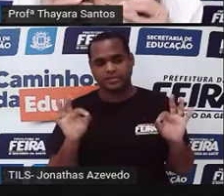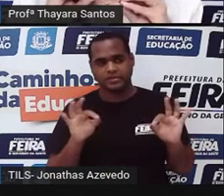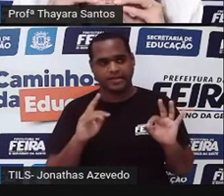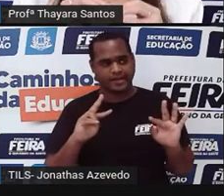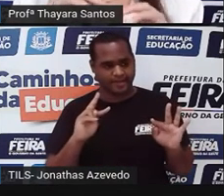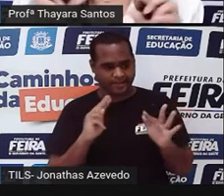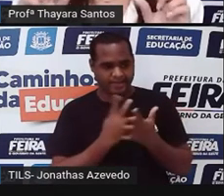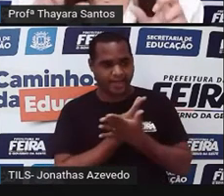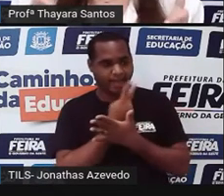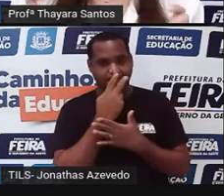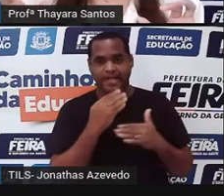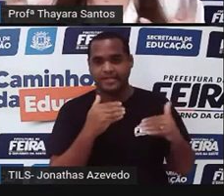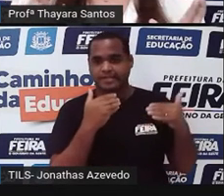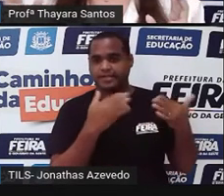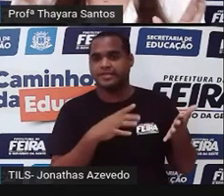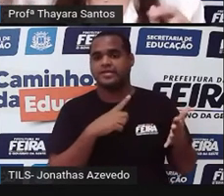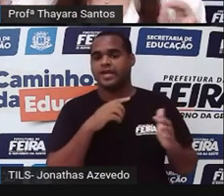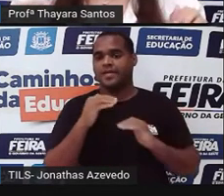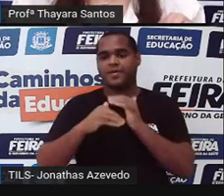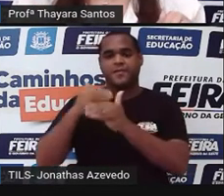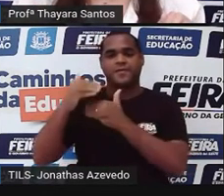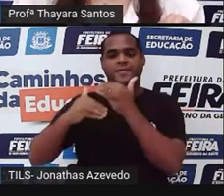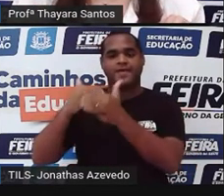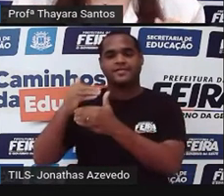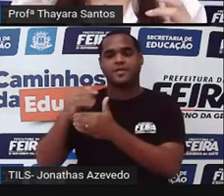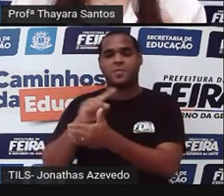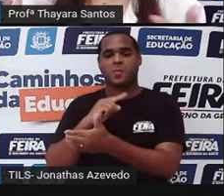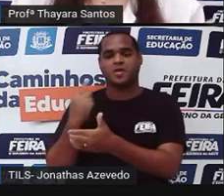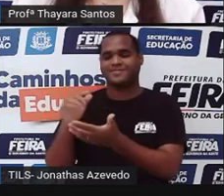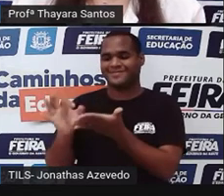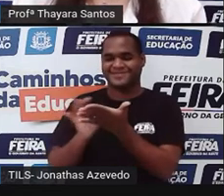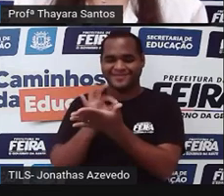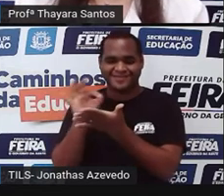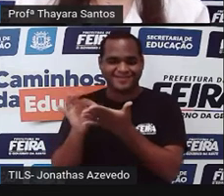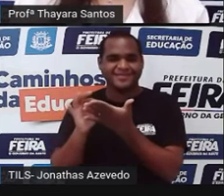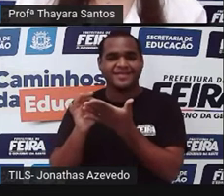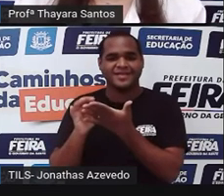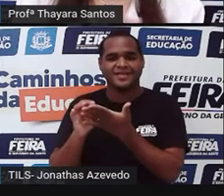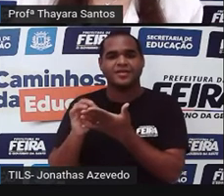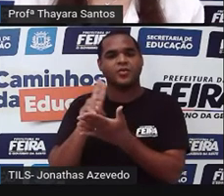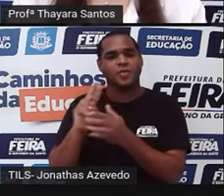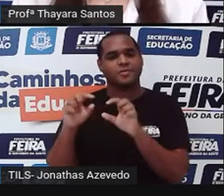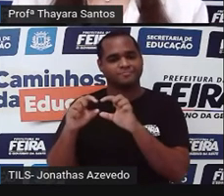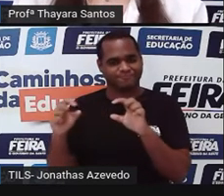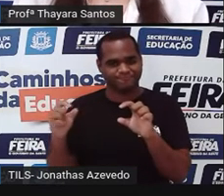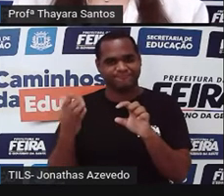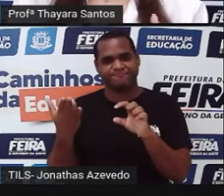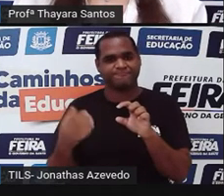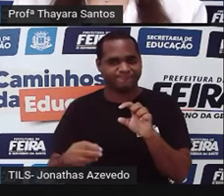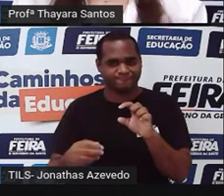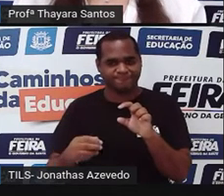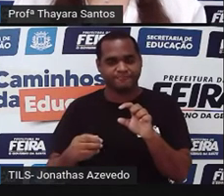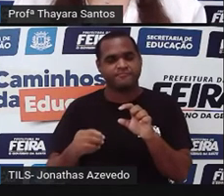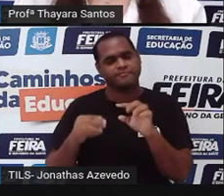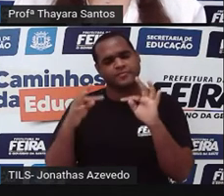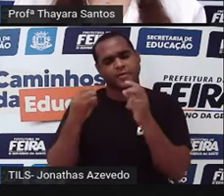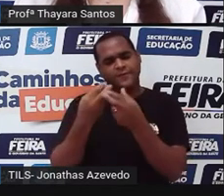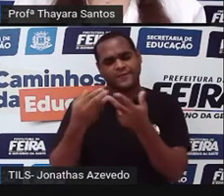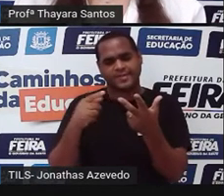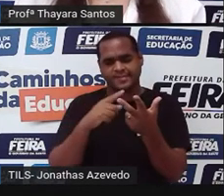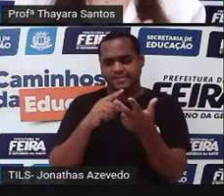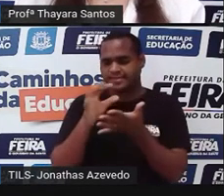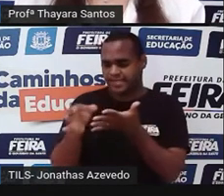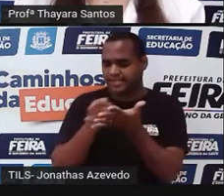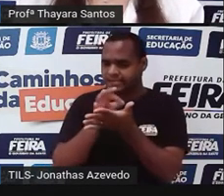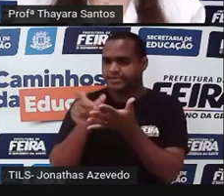ela mesmo, ela faz esse processo aí de morte celular programada, que a gente chama de apoptose. Todas as células têm essa